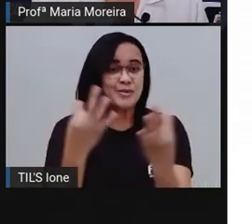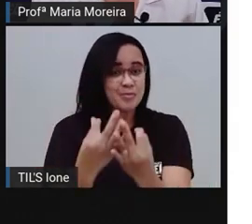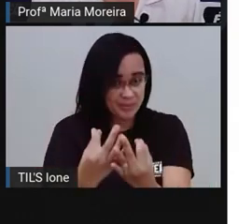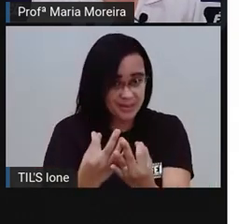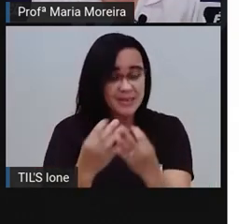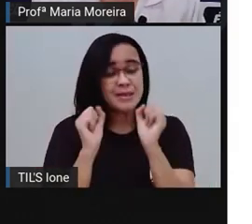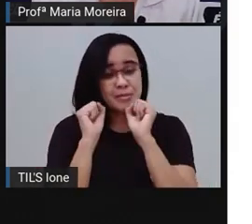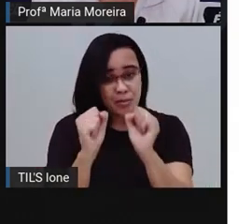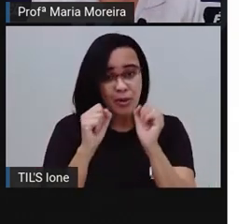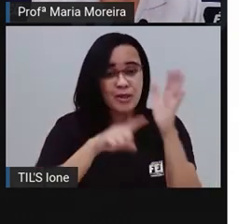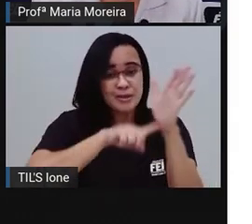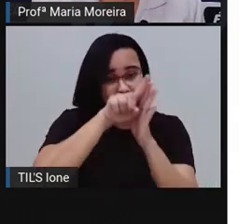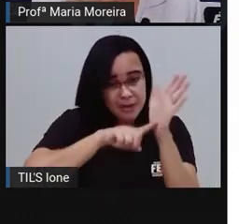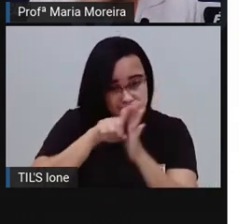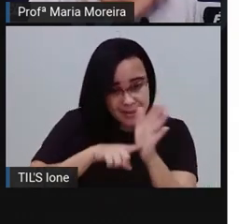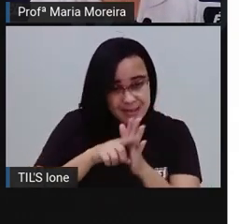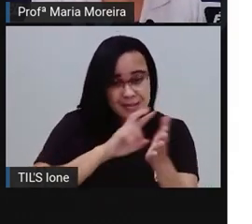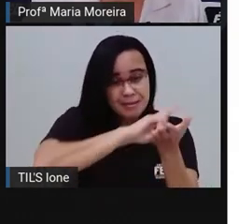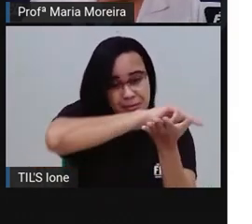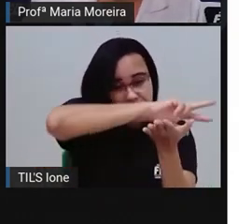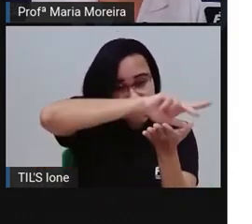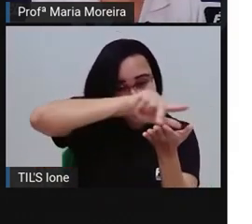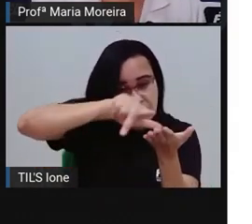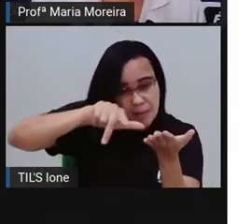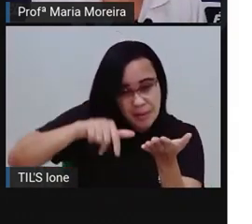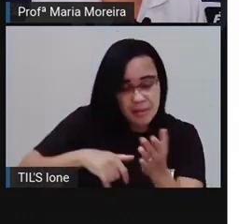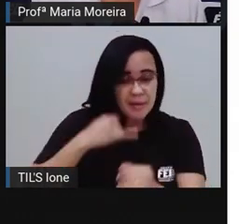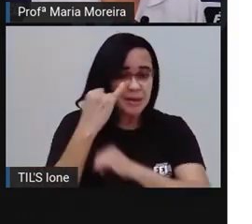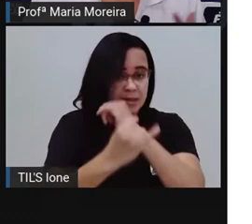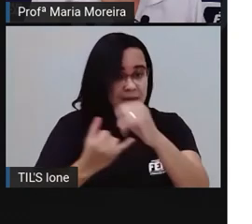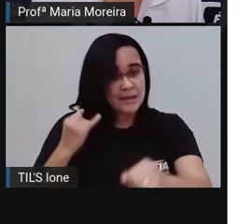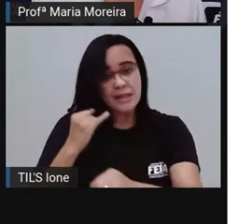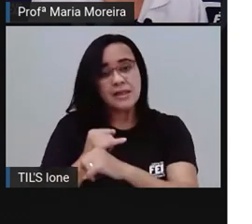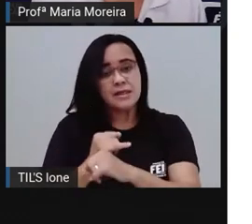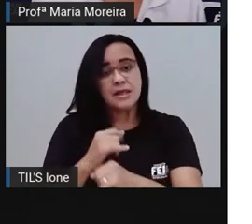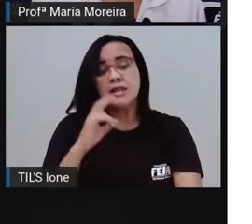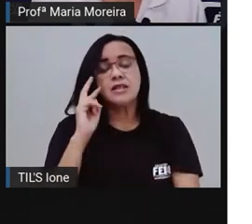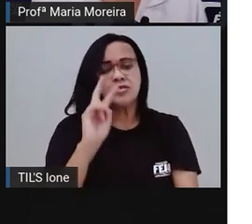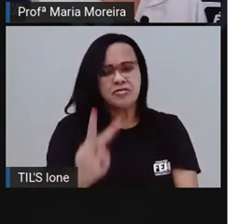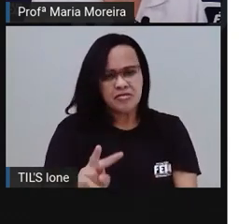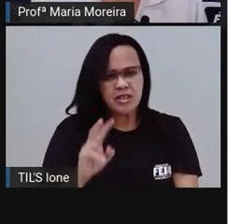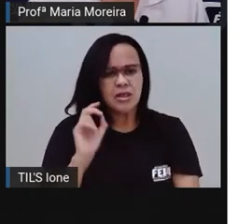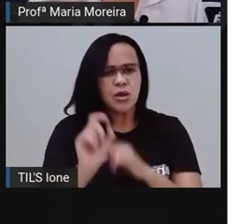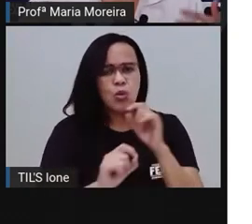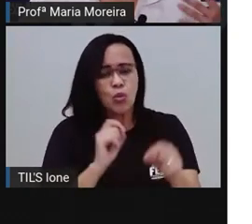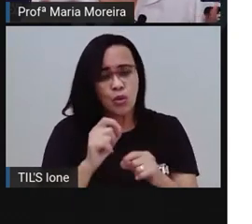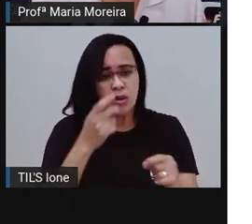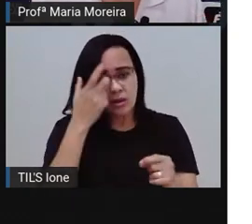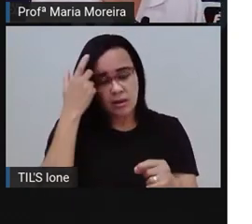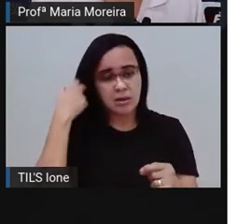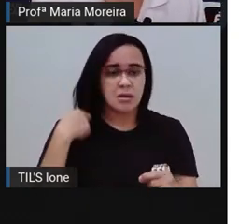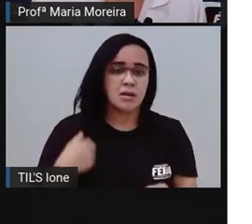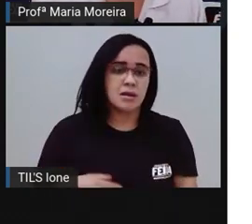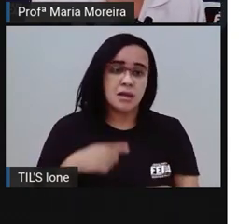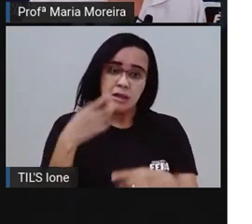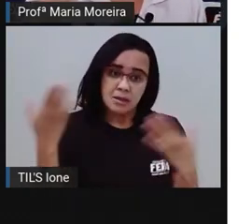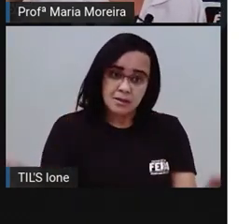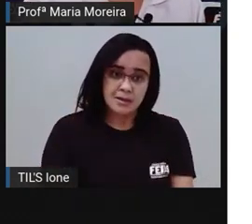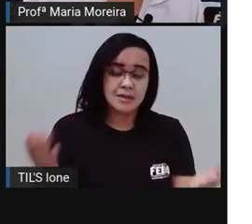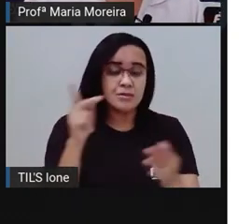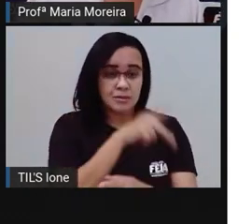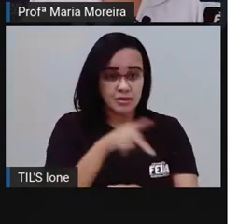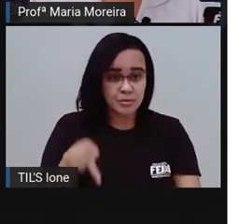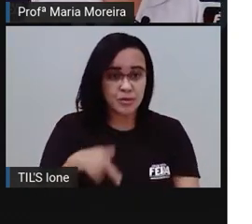árvores genealógicas lá no Google. Dá um Google, né? E aí você pode pesquisar. E eu, inclusive, eu tive uma época que fui pesquisando